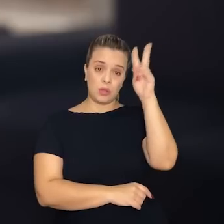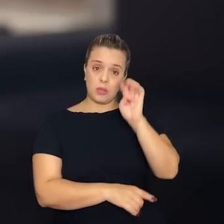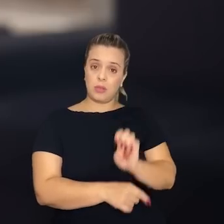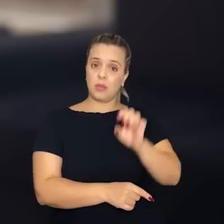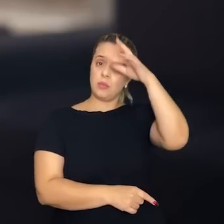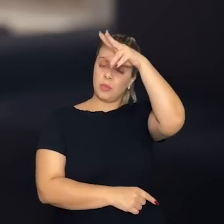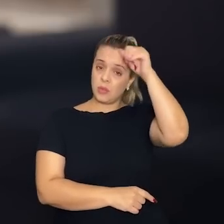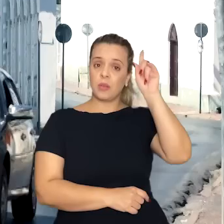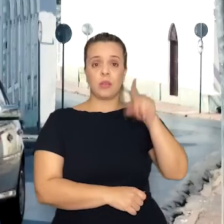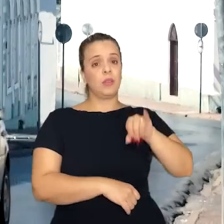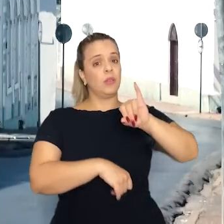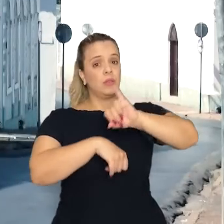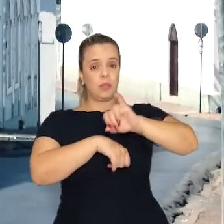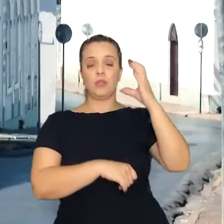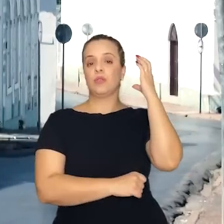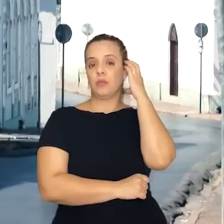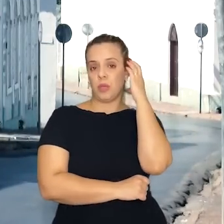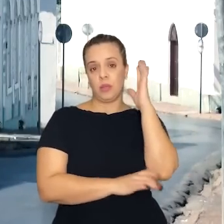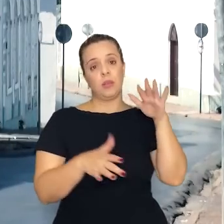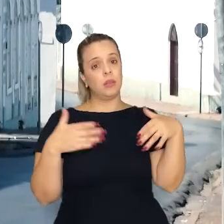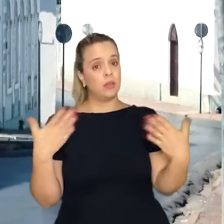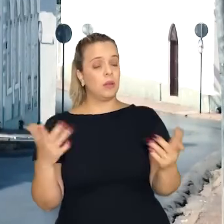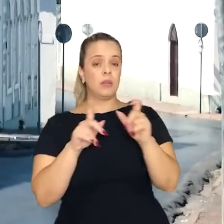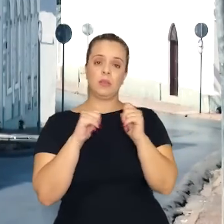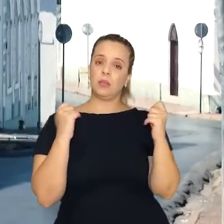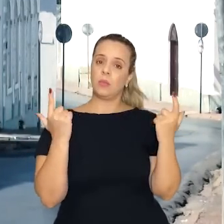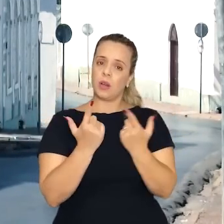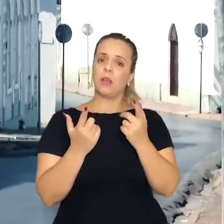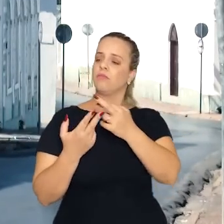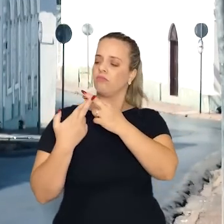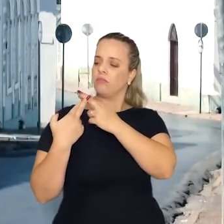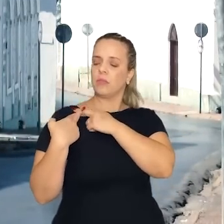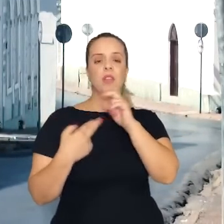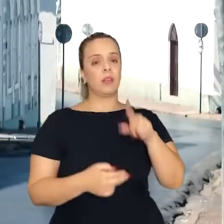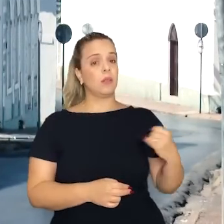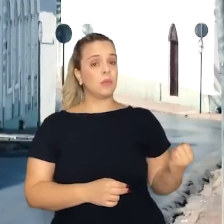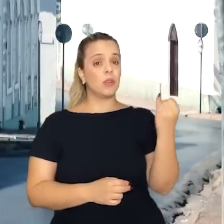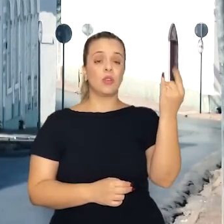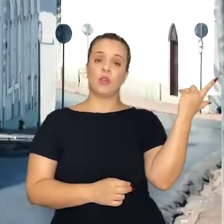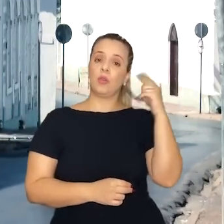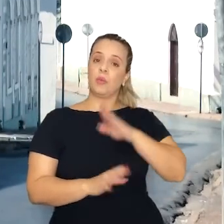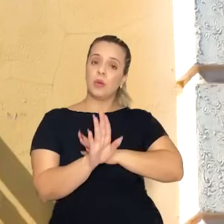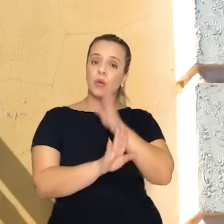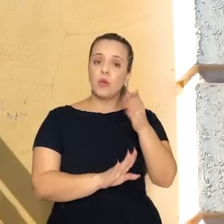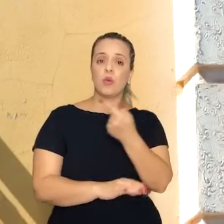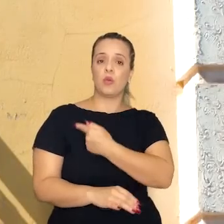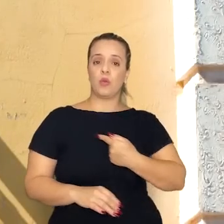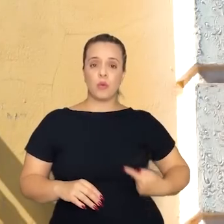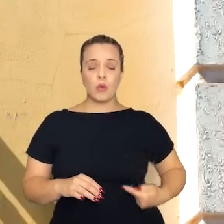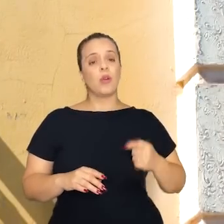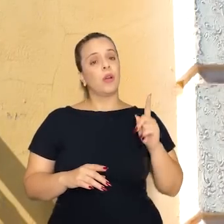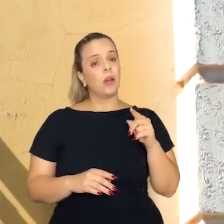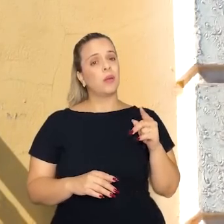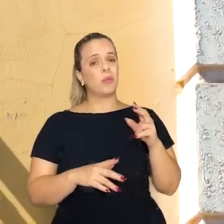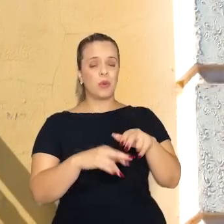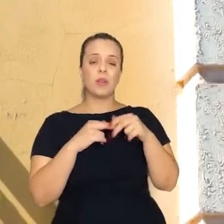é o Centro Cuiabano. Então, a Assembleia, ela tem esse papel fundamental de chegar até o governo e com essa má